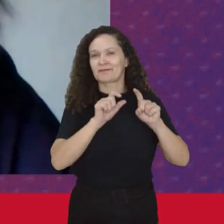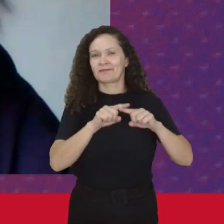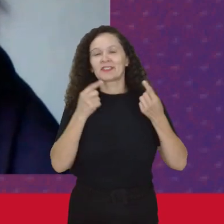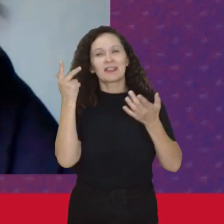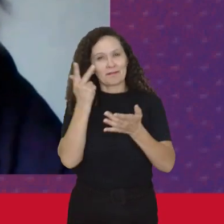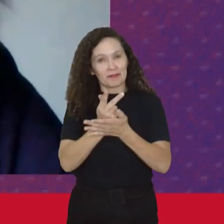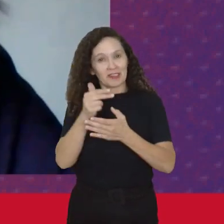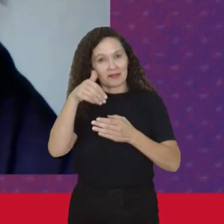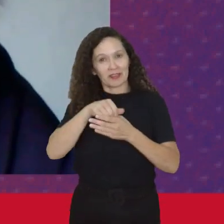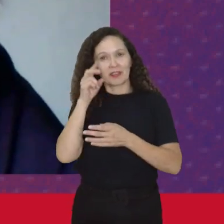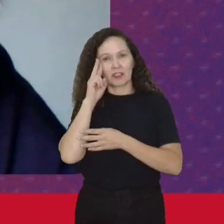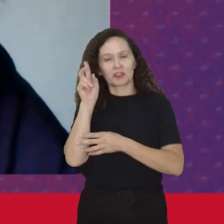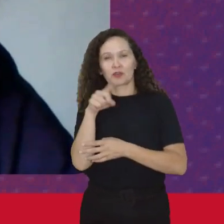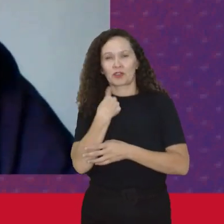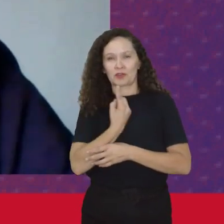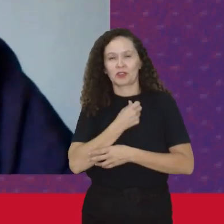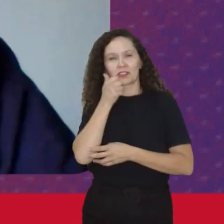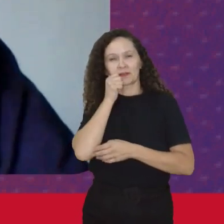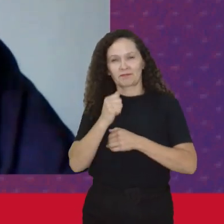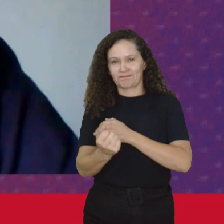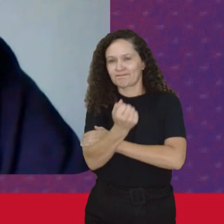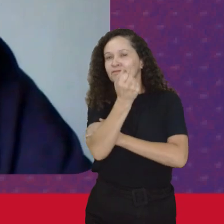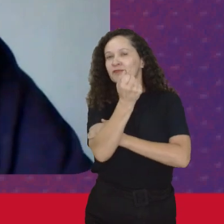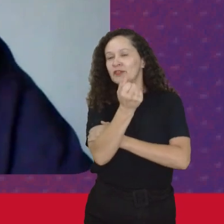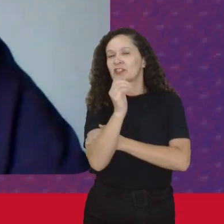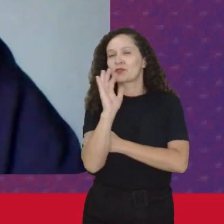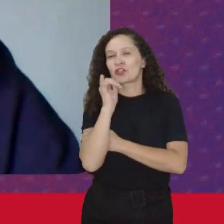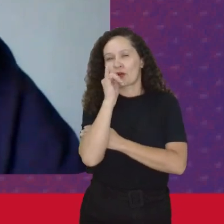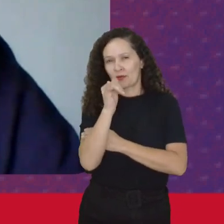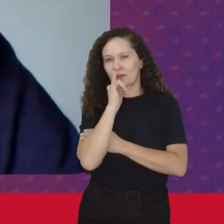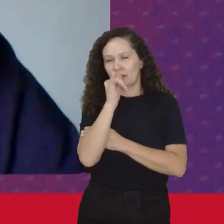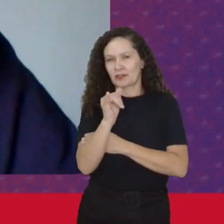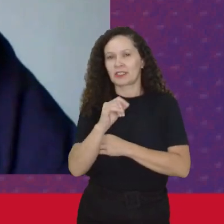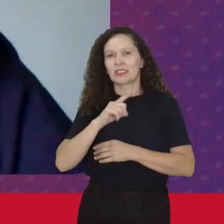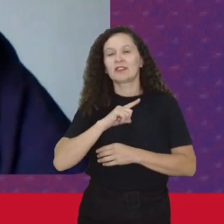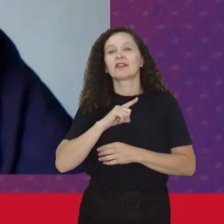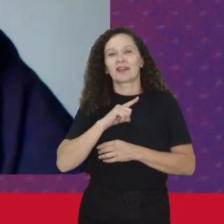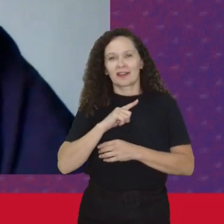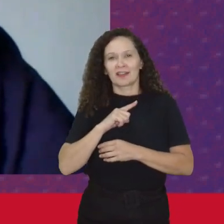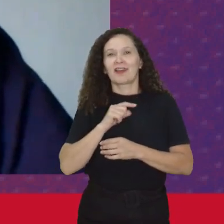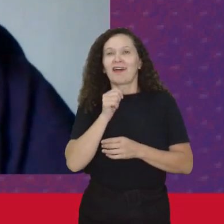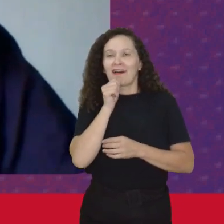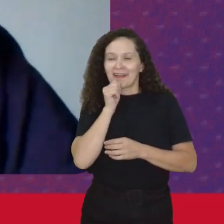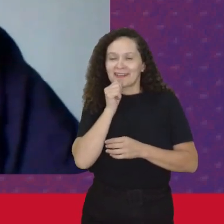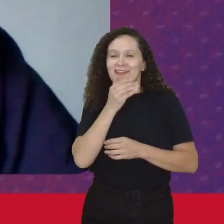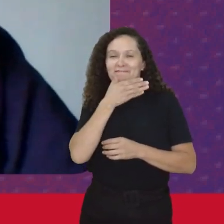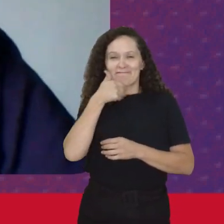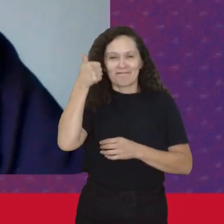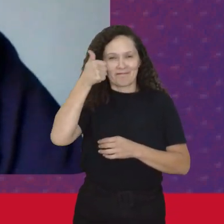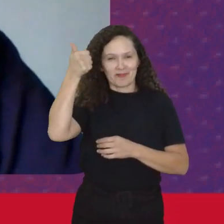Vendo a história Nossa Do feminismo Como eu disse Que tem muito a ser Ainda